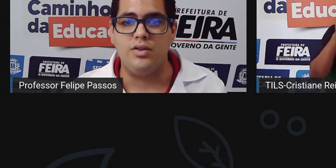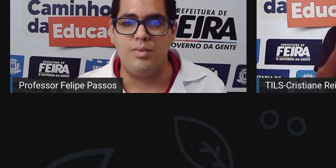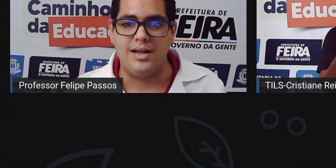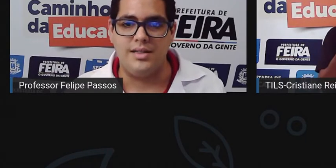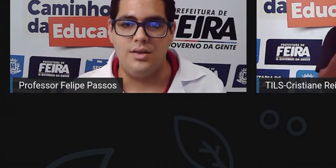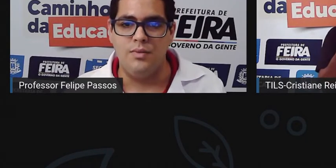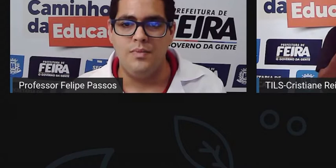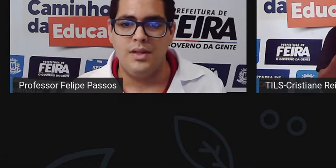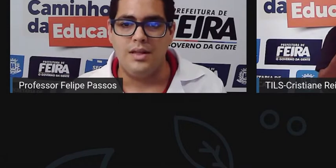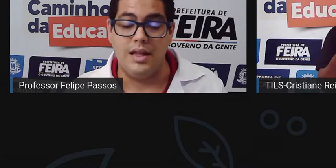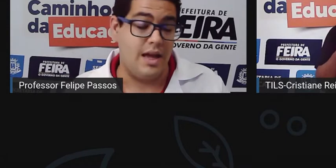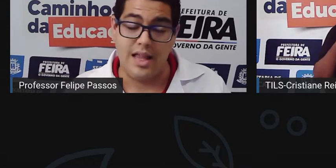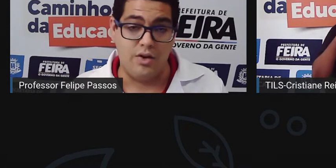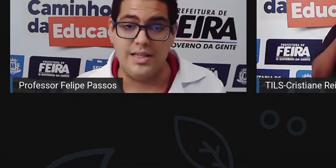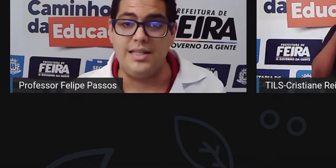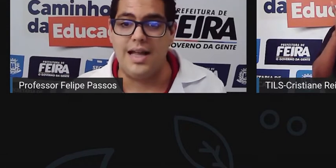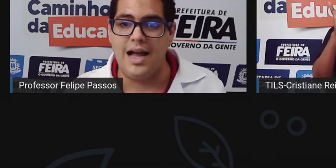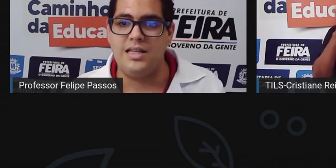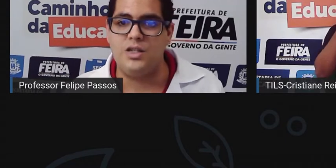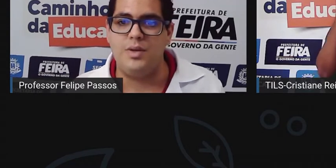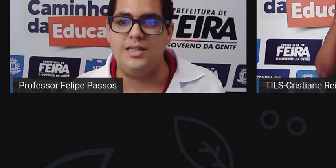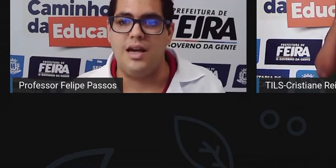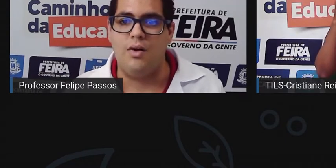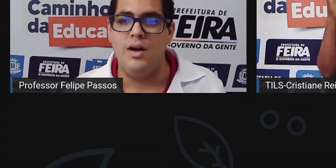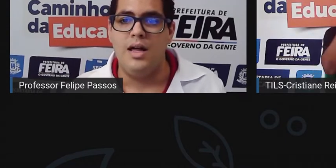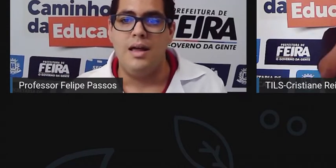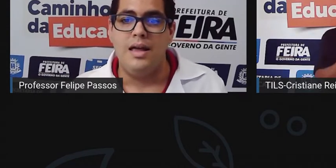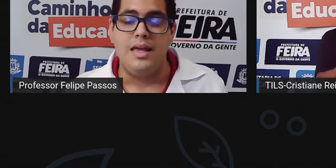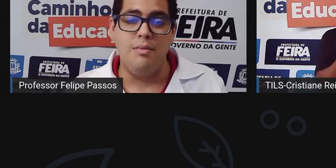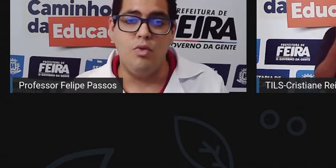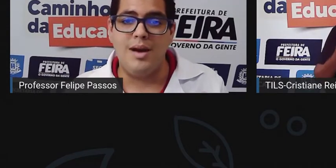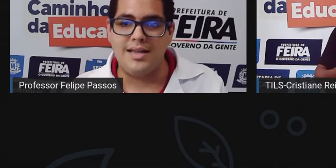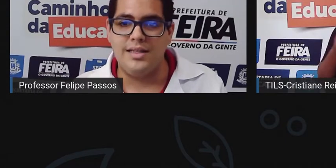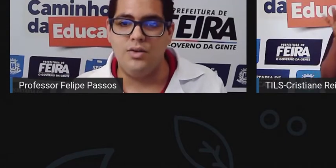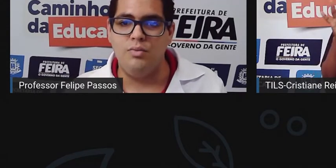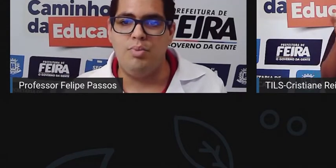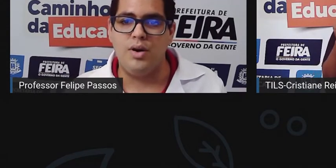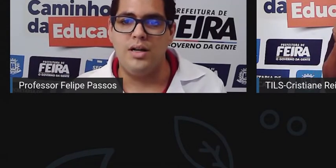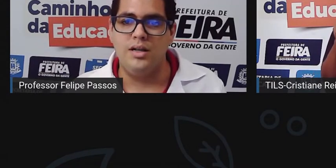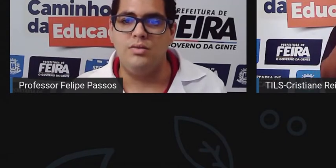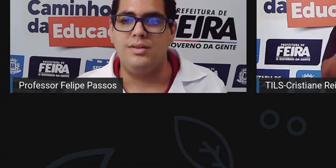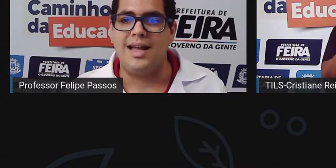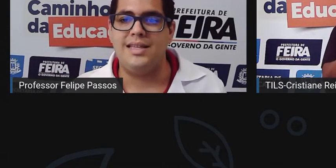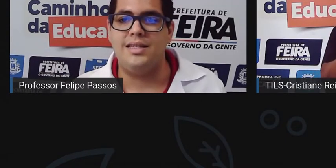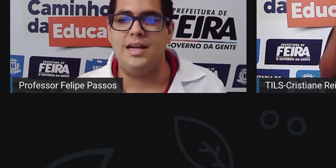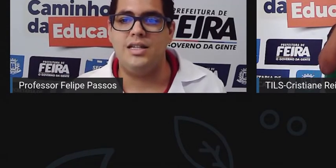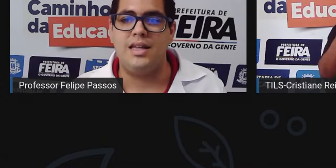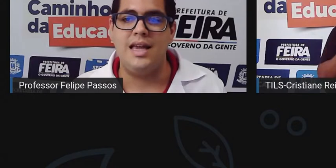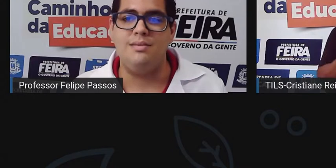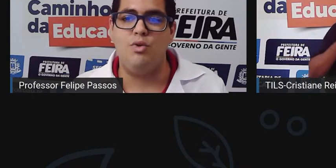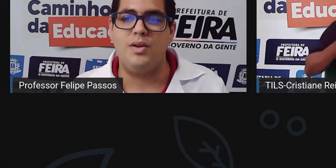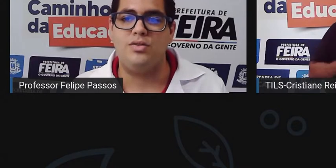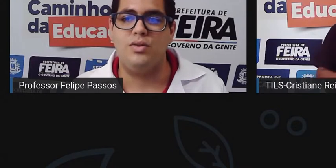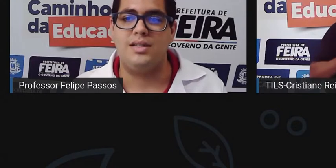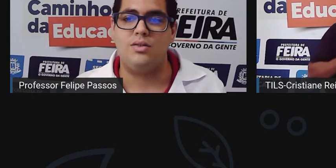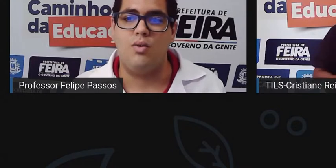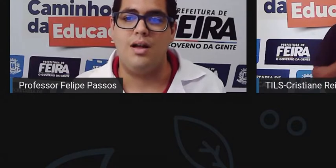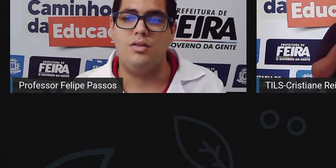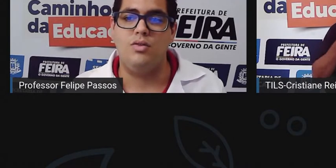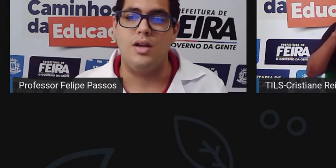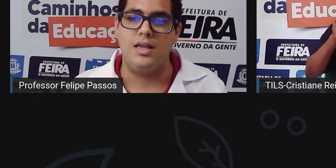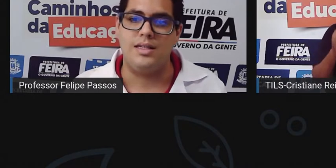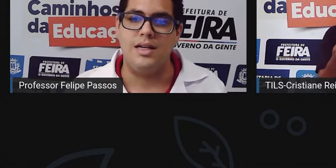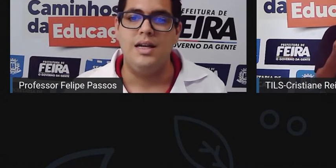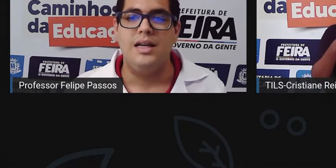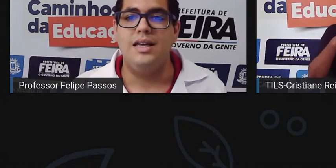alta no Brasil, na nossa cidade em especial. E no Brasil, por ano, nascem cerca de 3 mil pessoas com